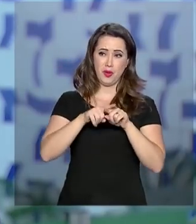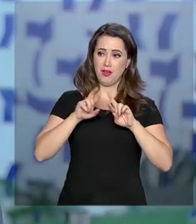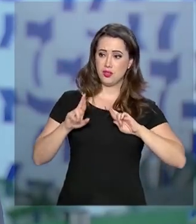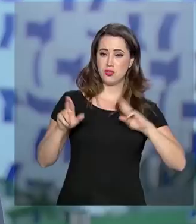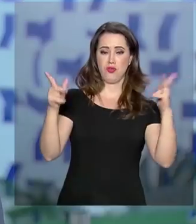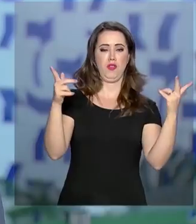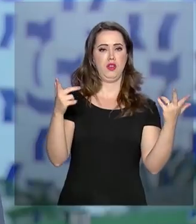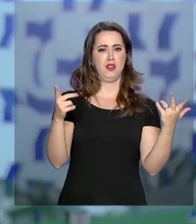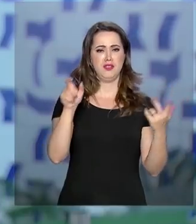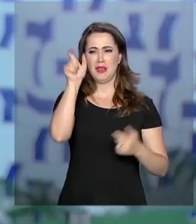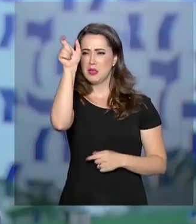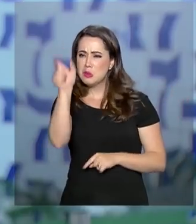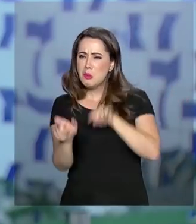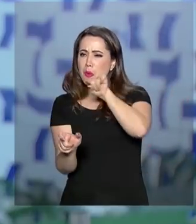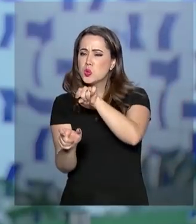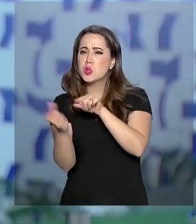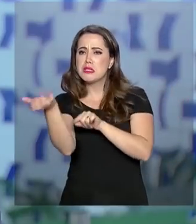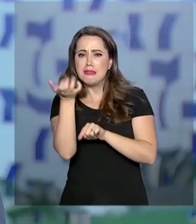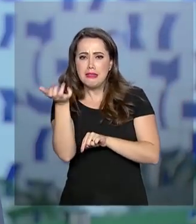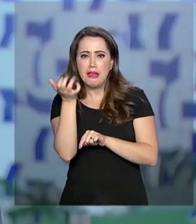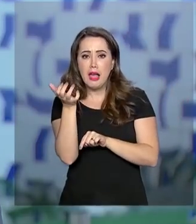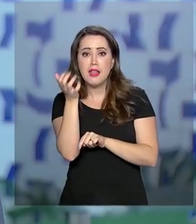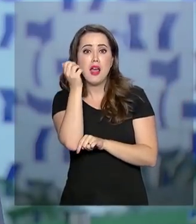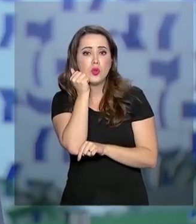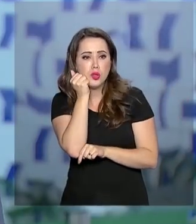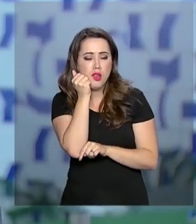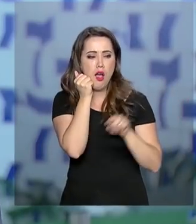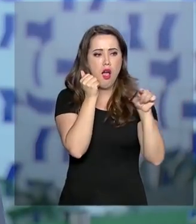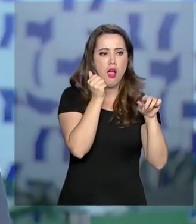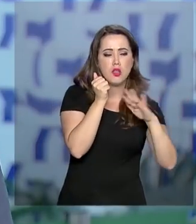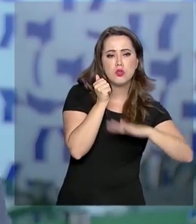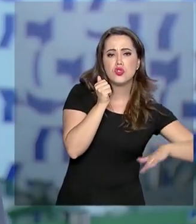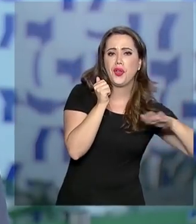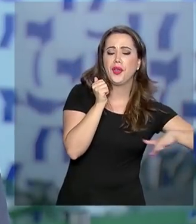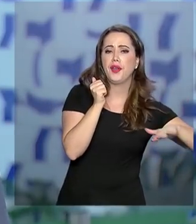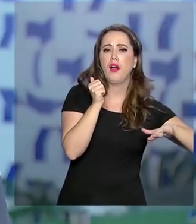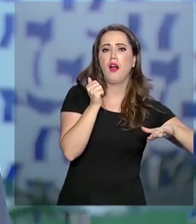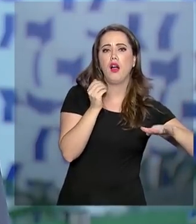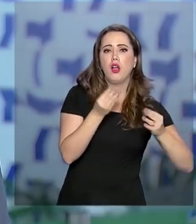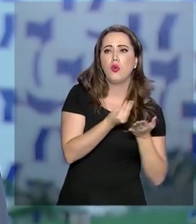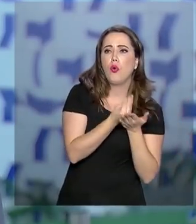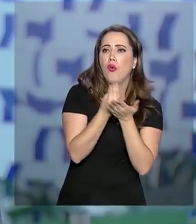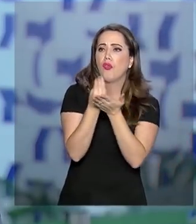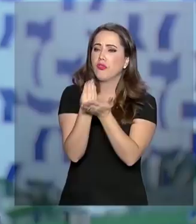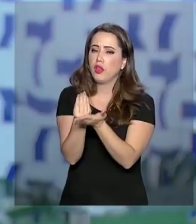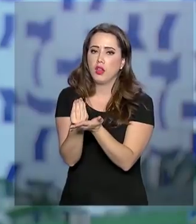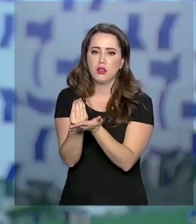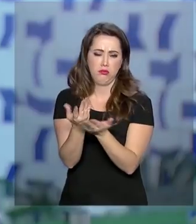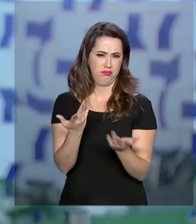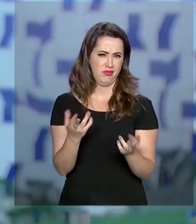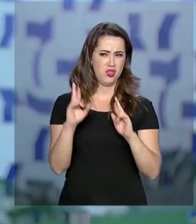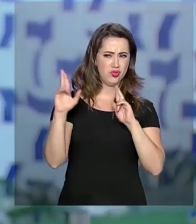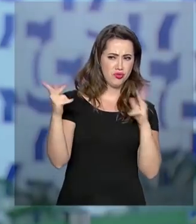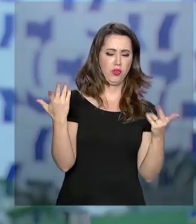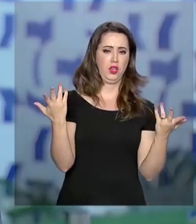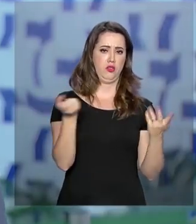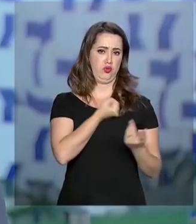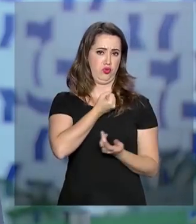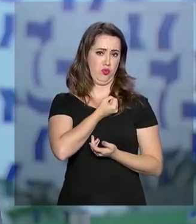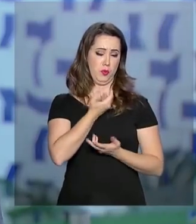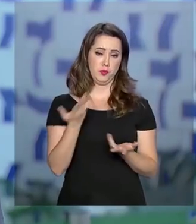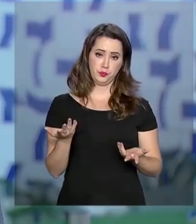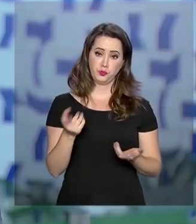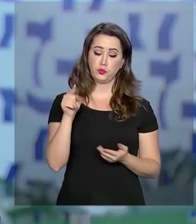diferença muito grande entre o número de famílias que pretendem adotar e o número de crianças nos abrigos. Segundo esse